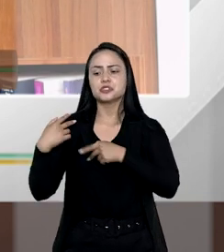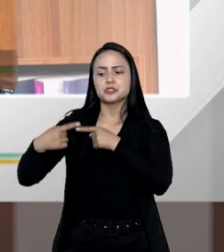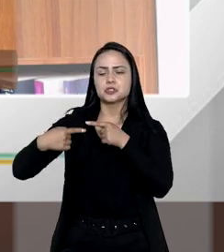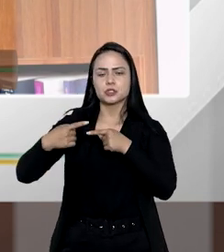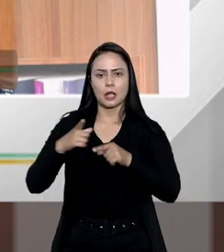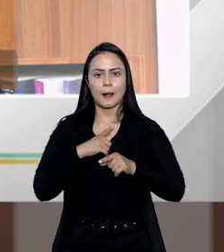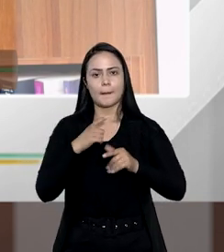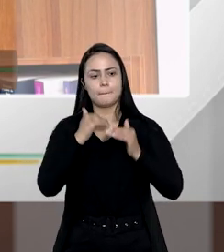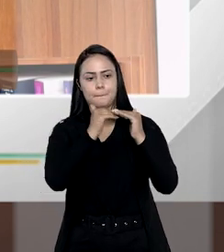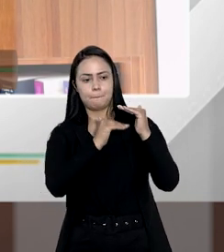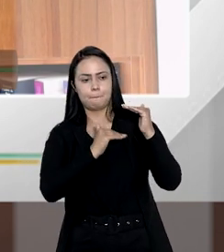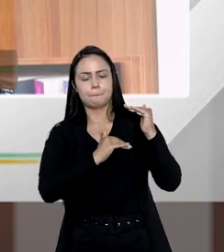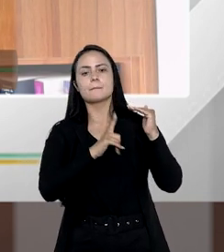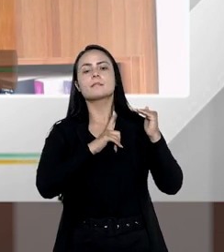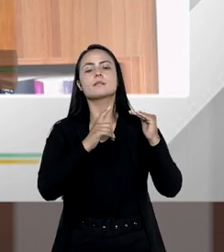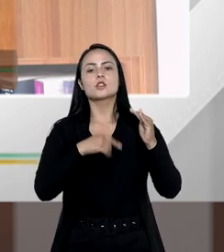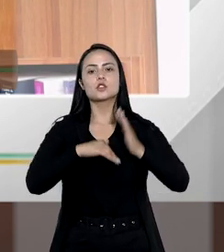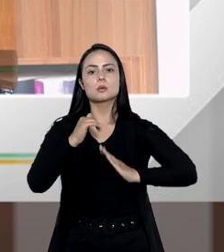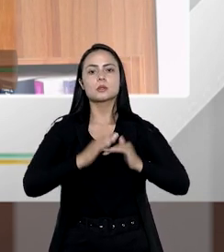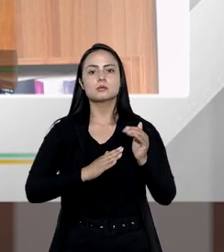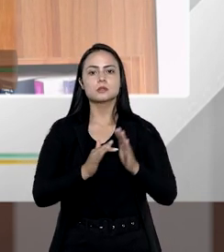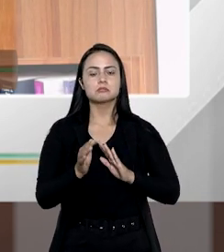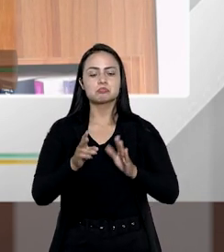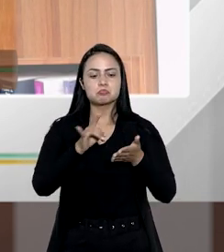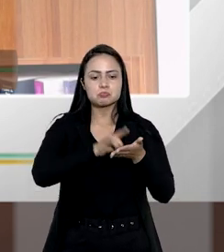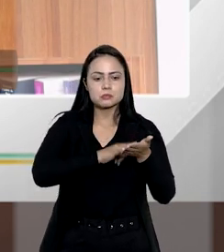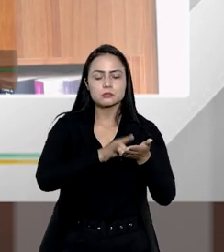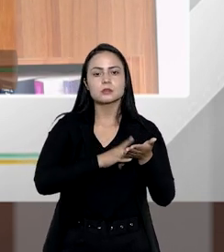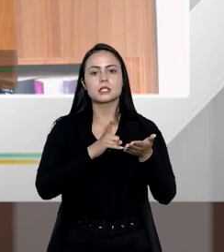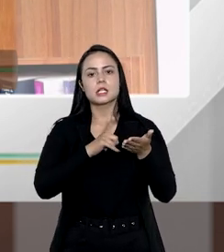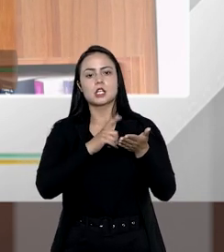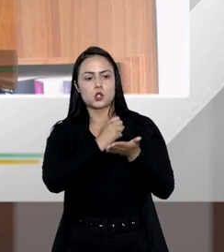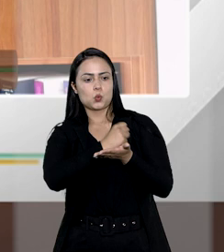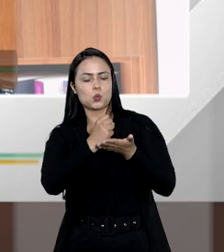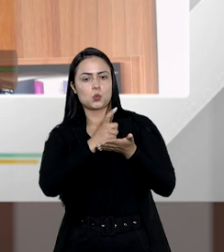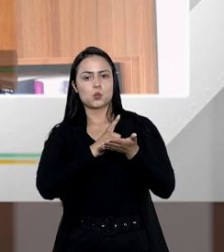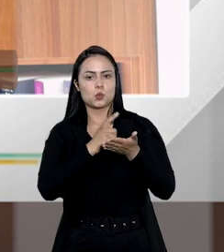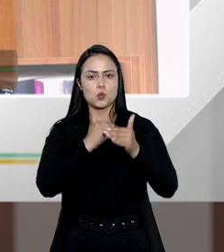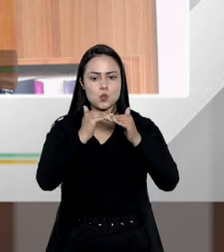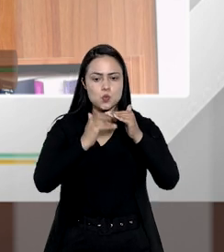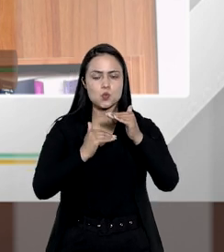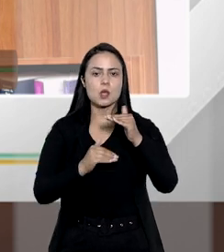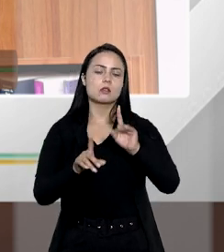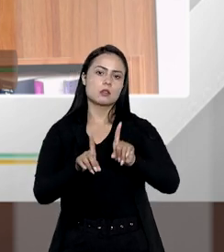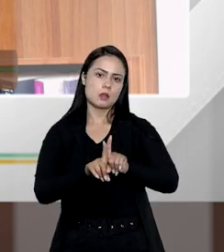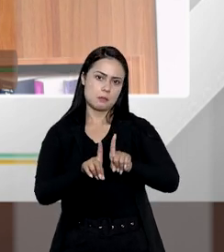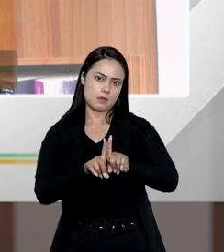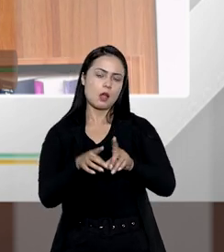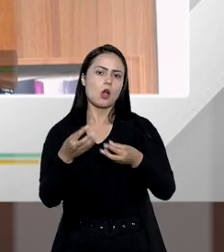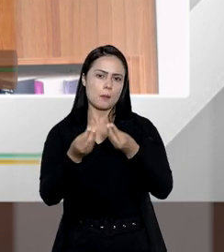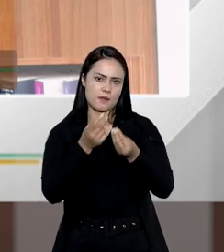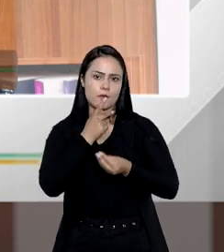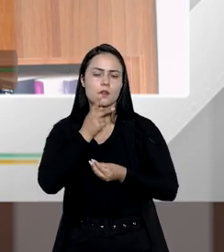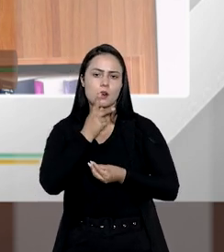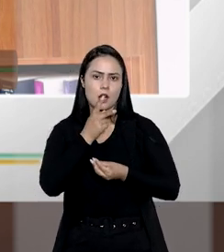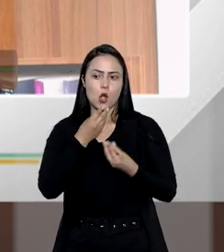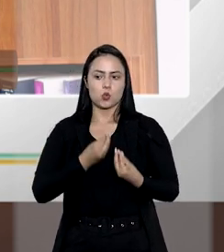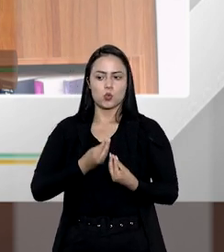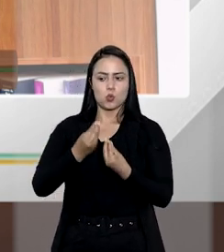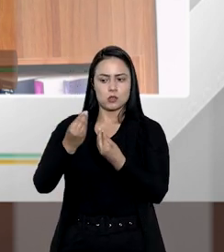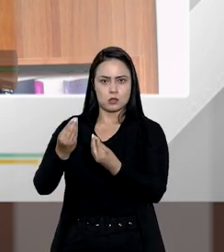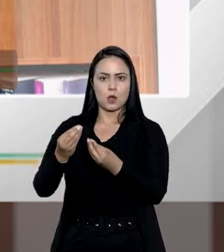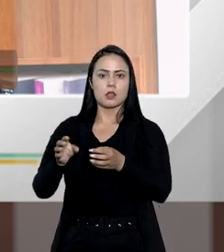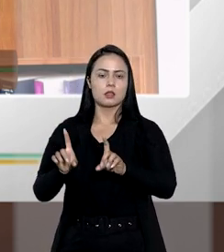forma de planejamento sucessório, a questão dos testamentos são formas de planejamento sucessório, e, como falei, a